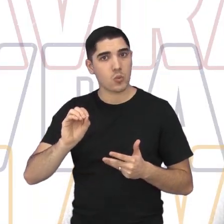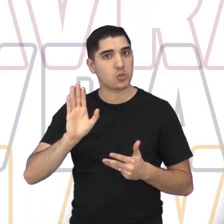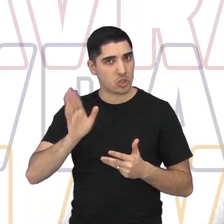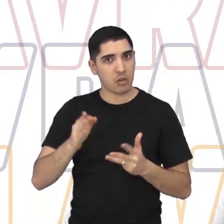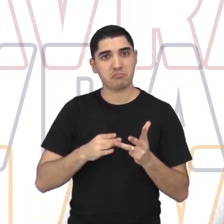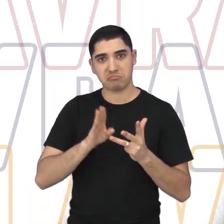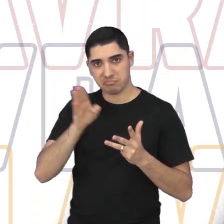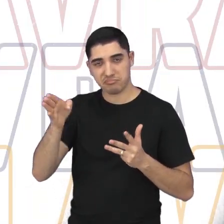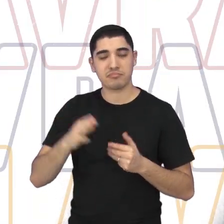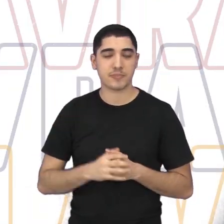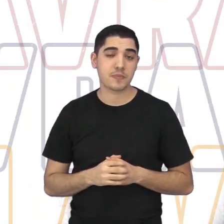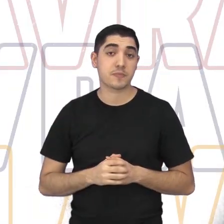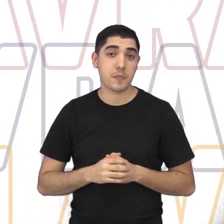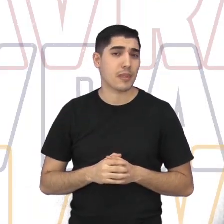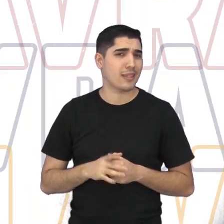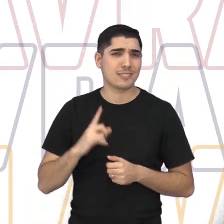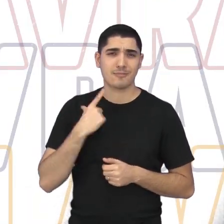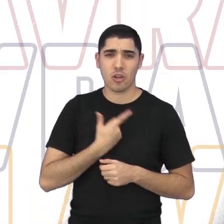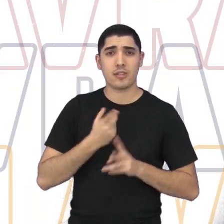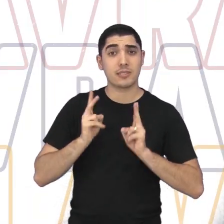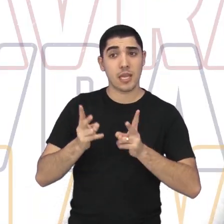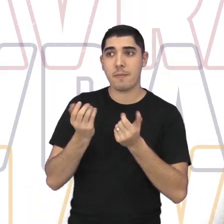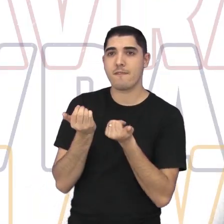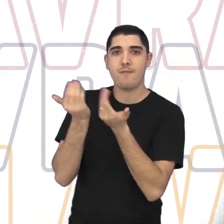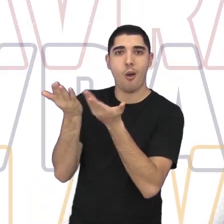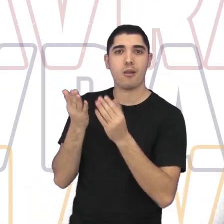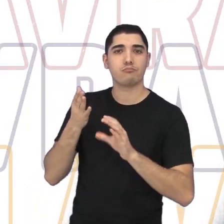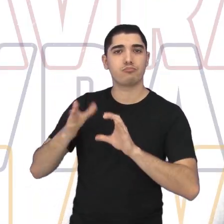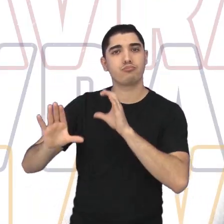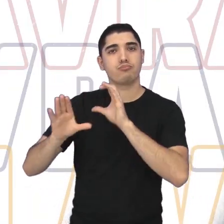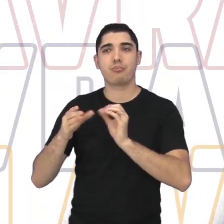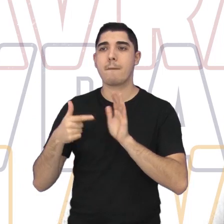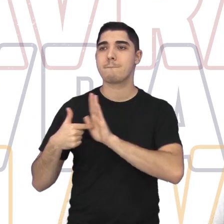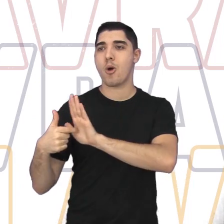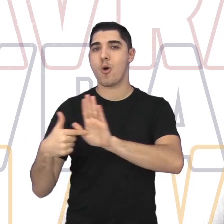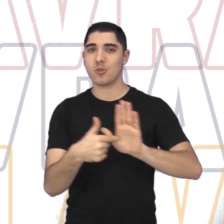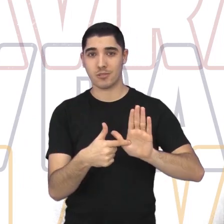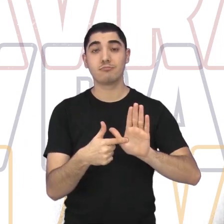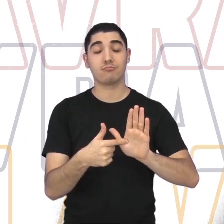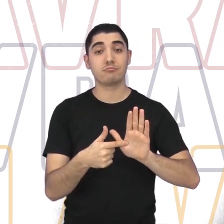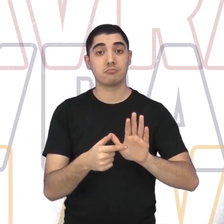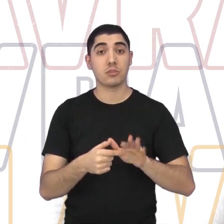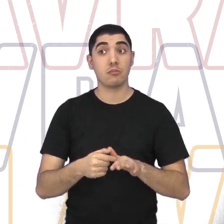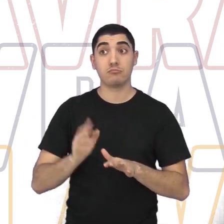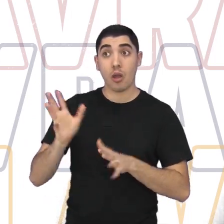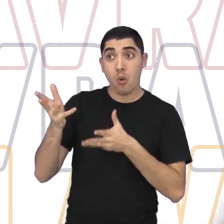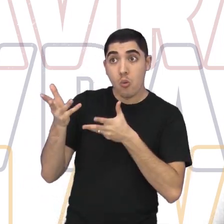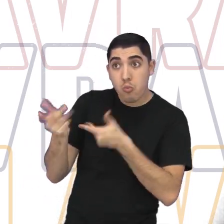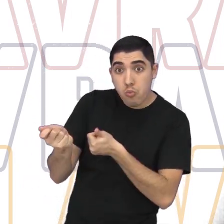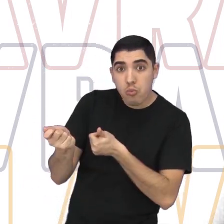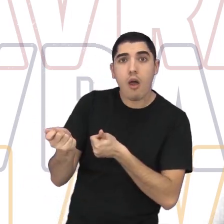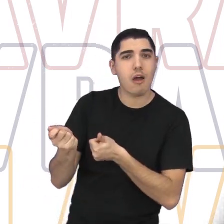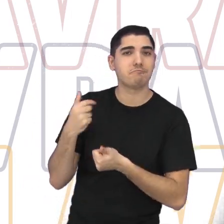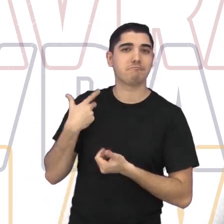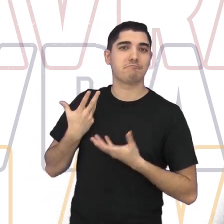antes da pandemia. Então, assim, a gente sempre canta fora também. É, surgiu o convite,